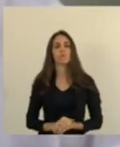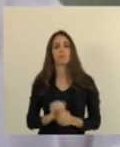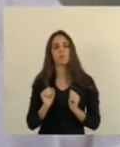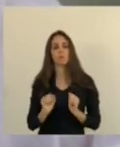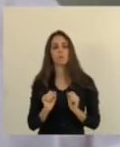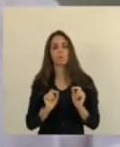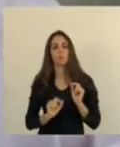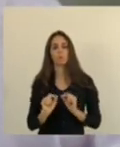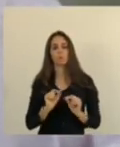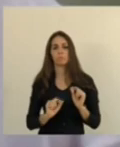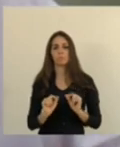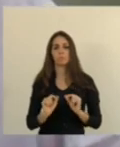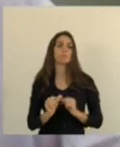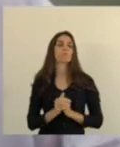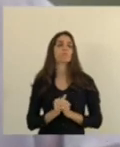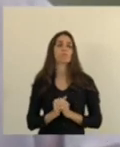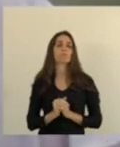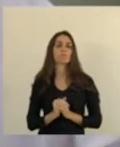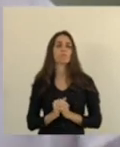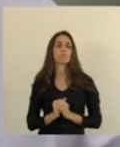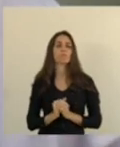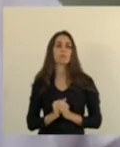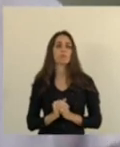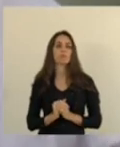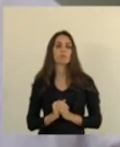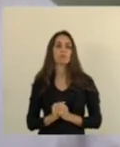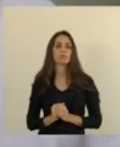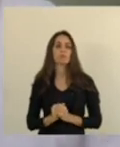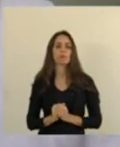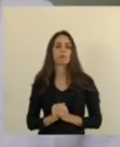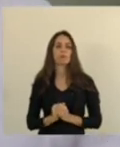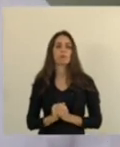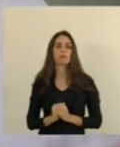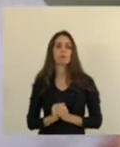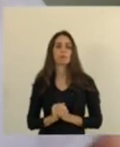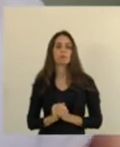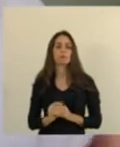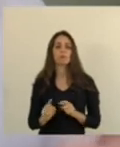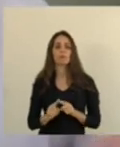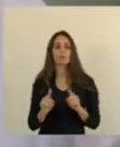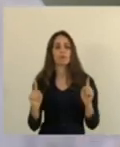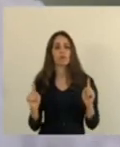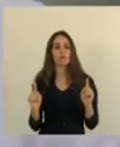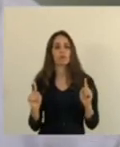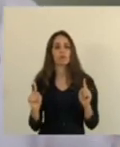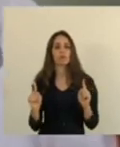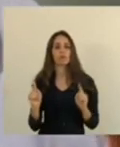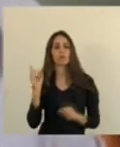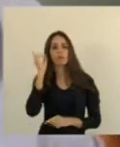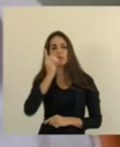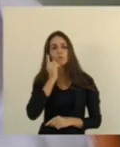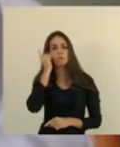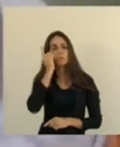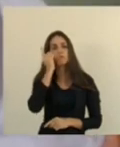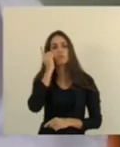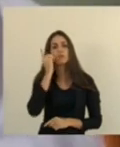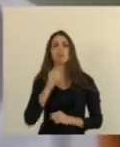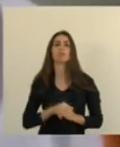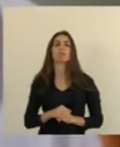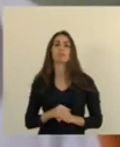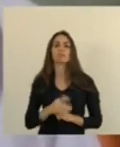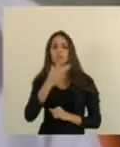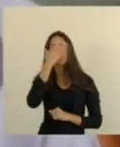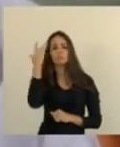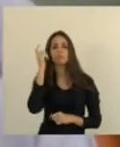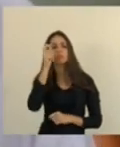falar aqui em seu nome. Mas, senhor presidente, senhores deputados e deputadas, público que